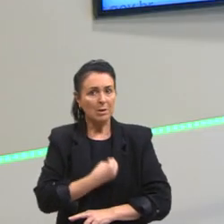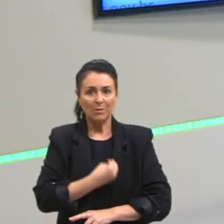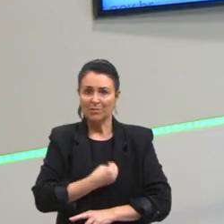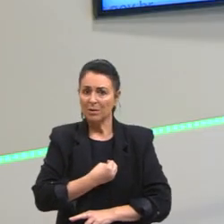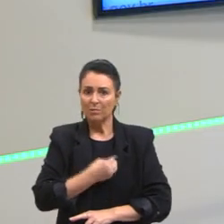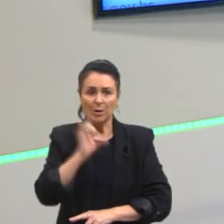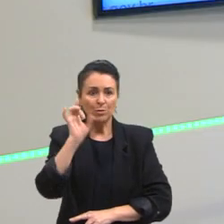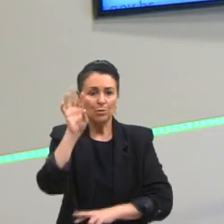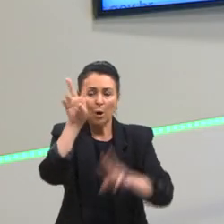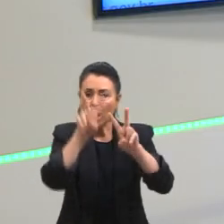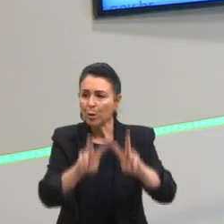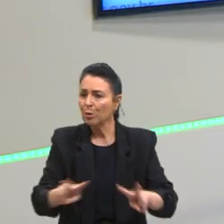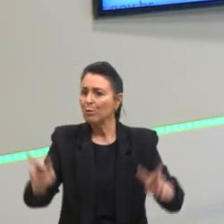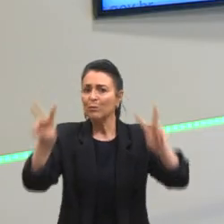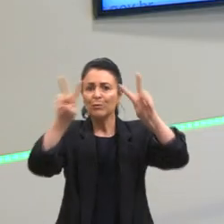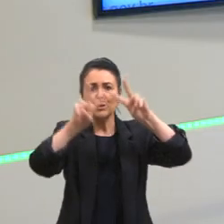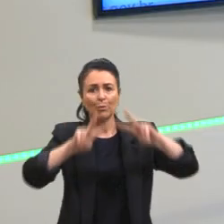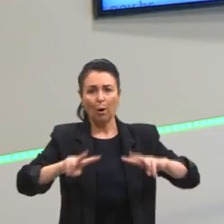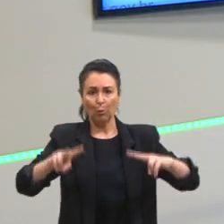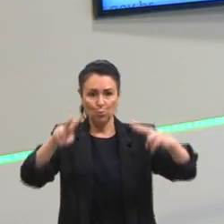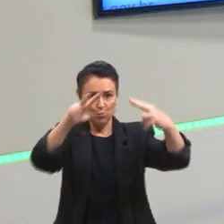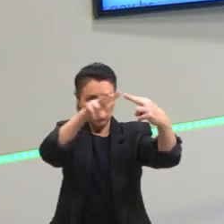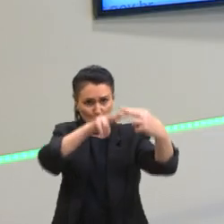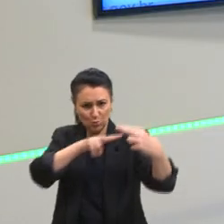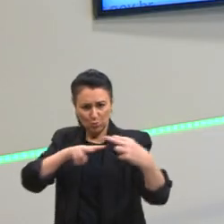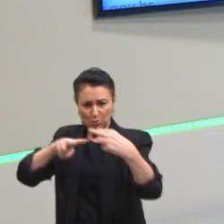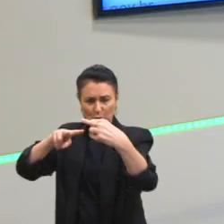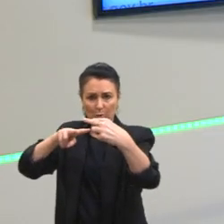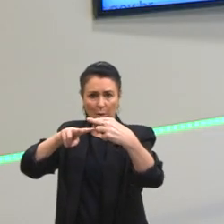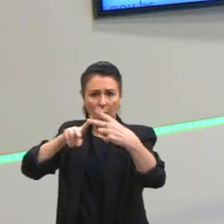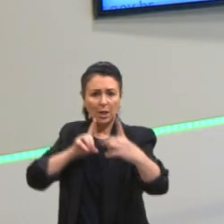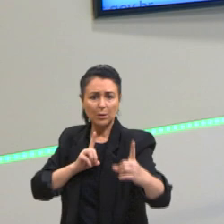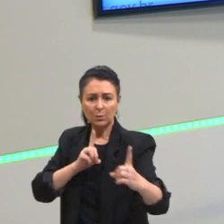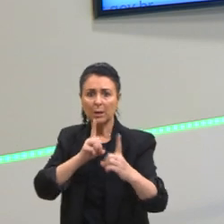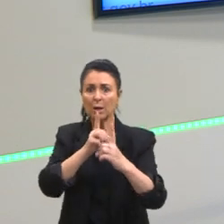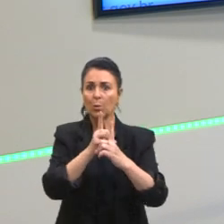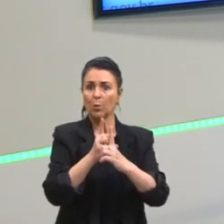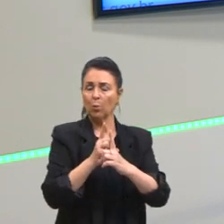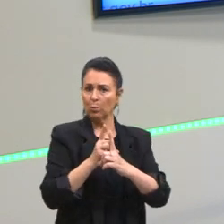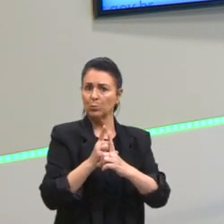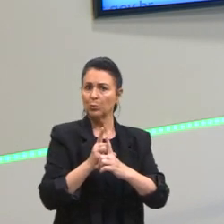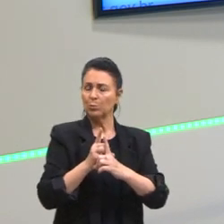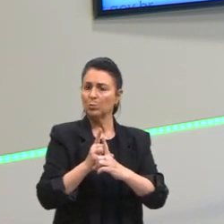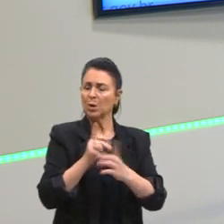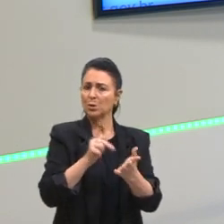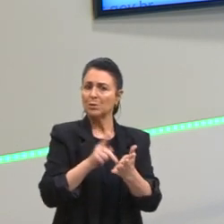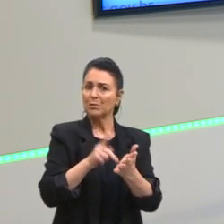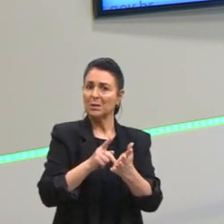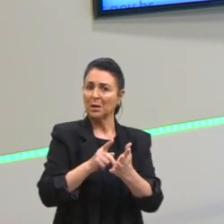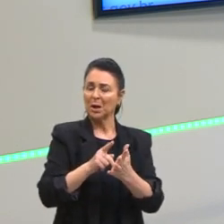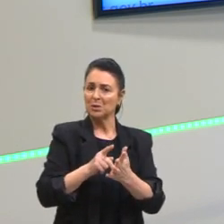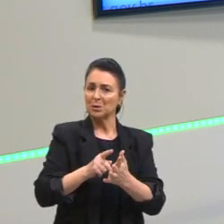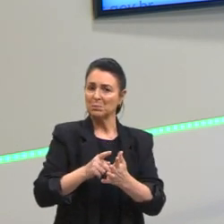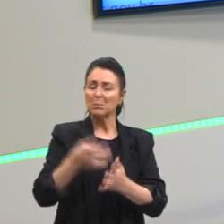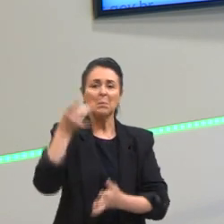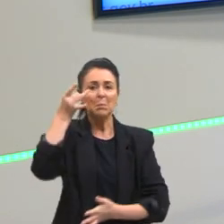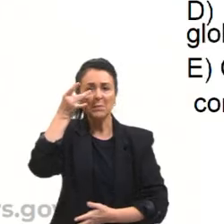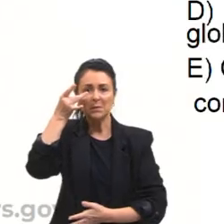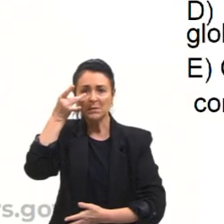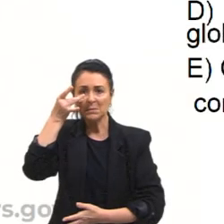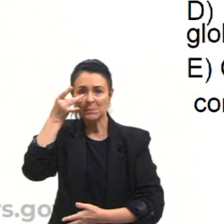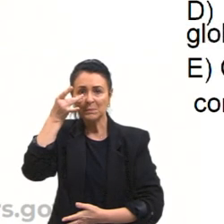lembre lá da alegoria da caverna, e as pessoas não se encontram nesse mundo presencial. Considera as relações sociais